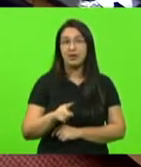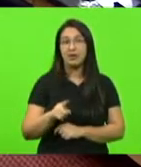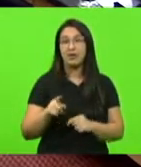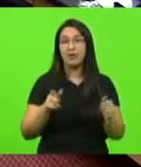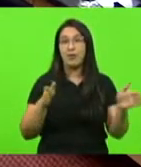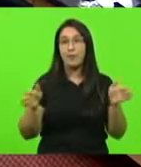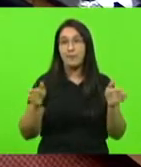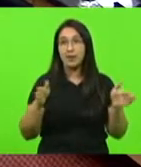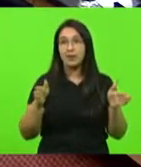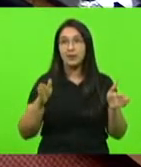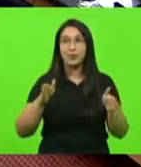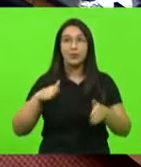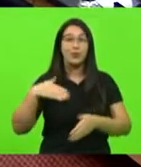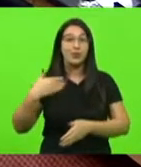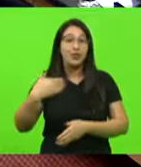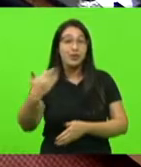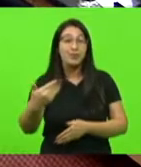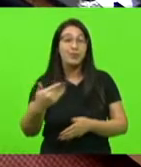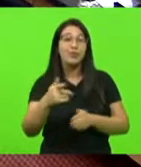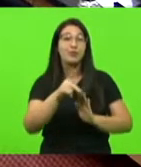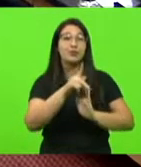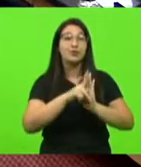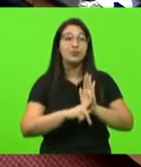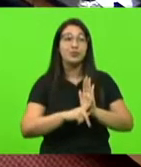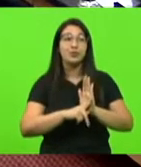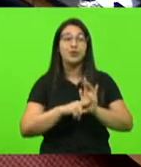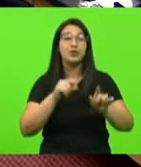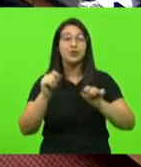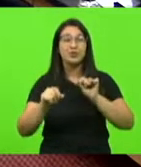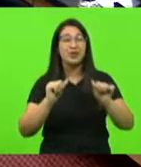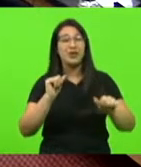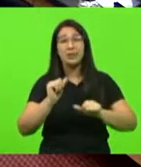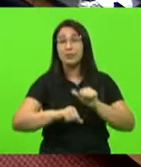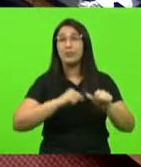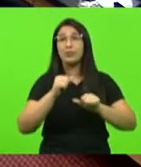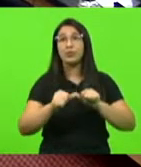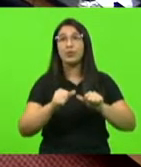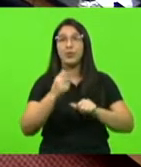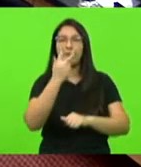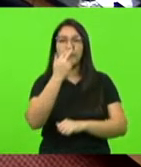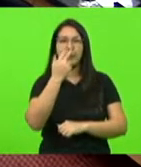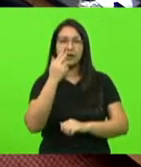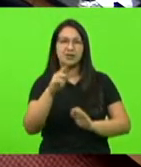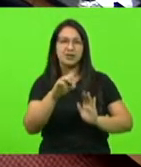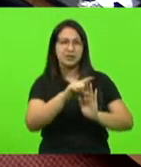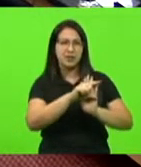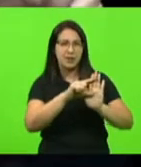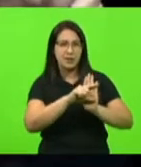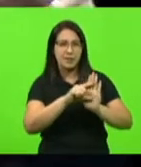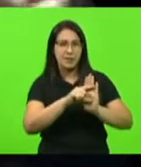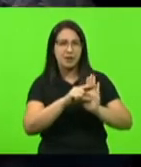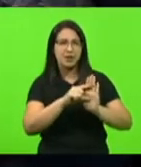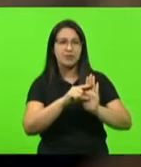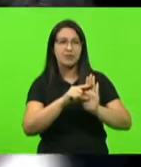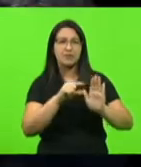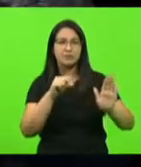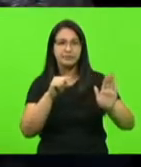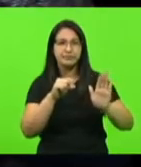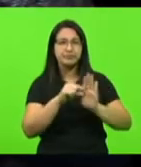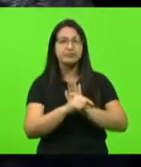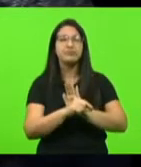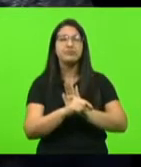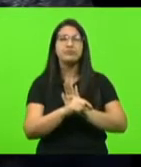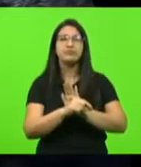depois o projeto sofreu, inclusive o veto incide mais sobre um parágrafo que foi inserido por emenda do